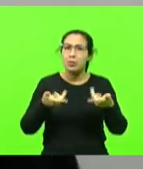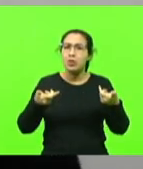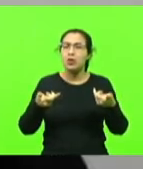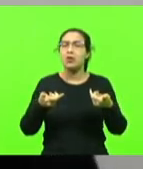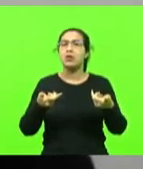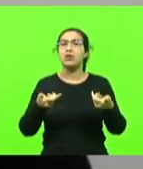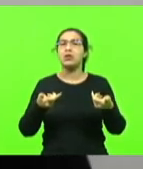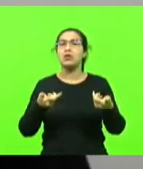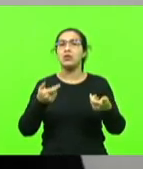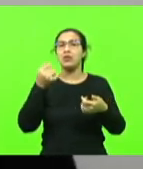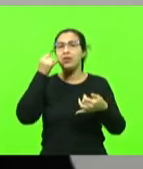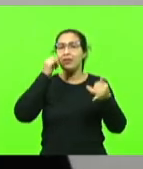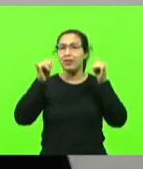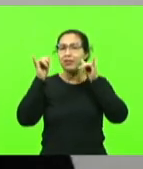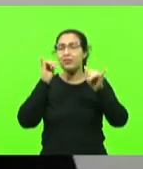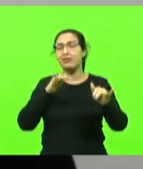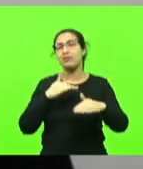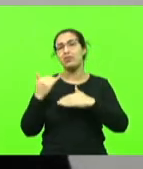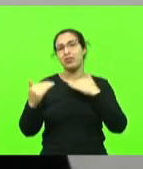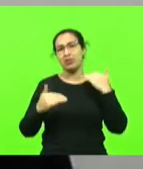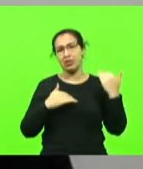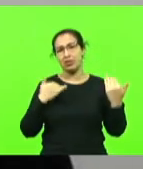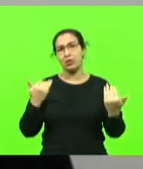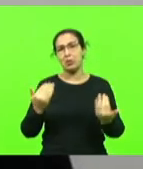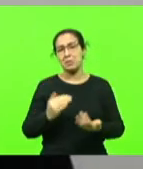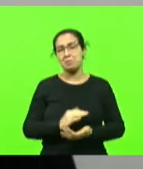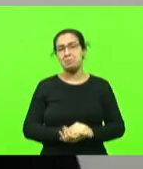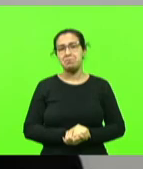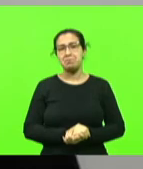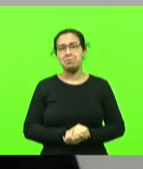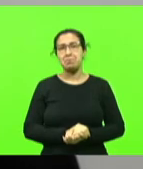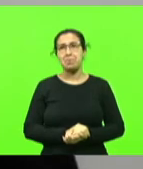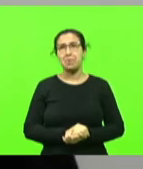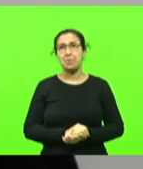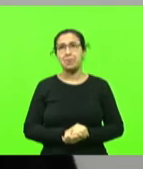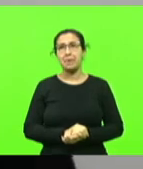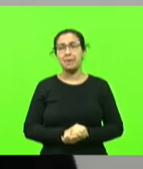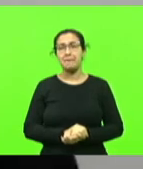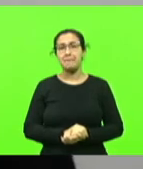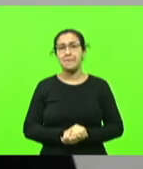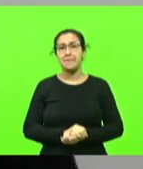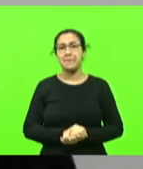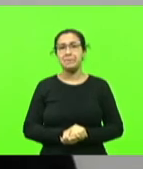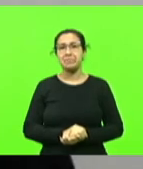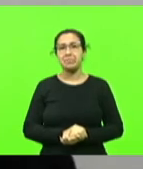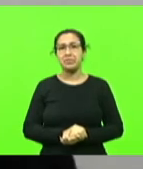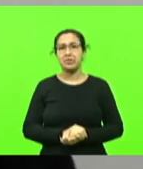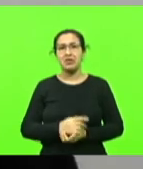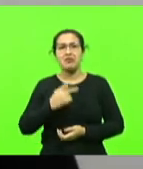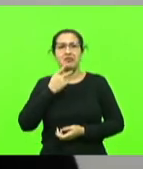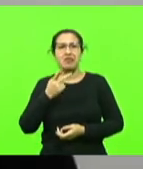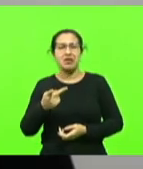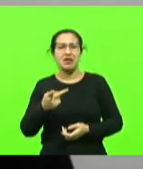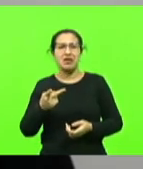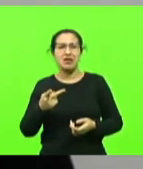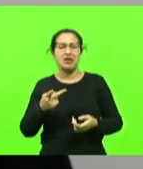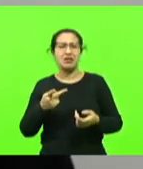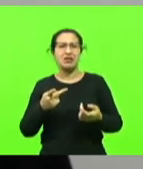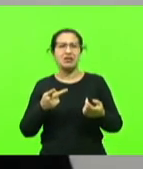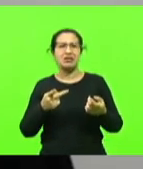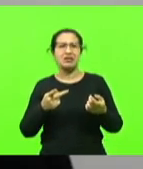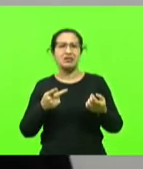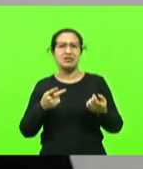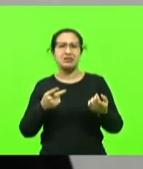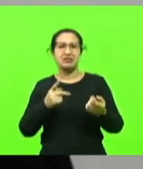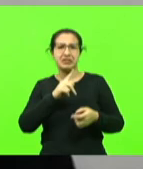perdas de milhares e milhares de pessoas. Não podemos negar essa realidade. Vidas estão sendo